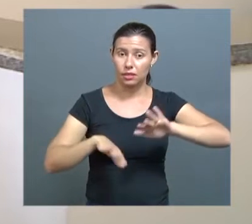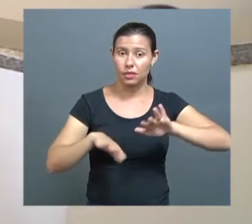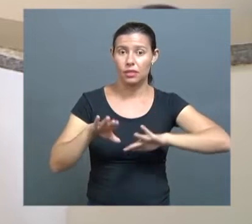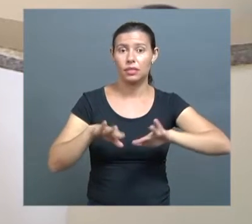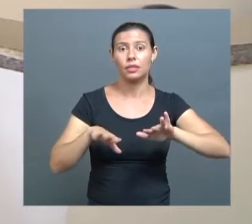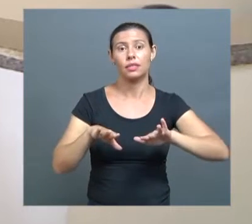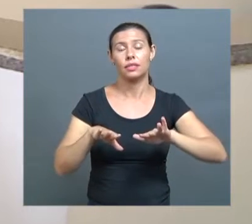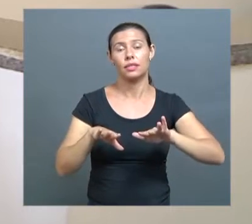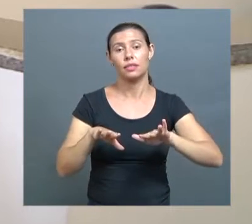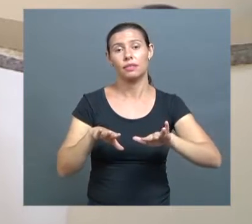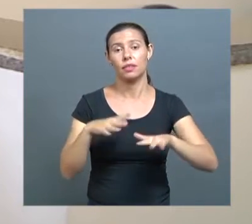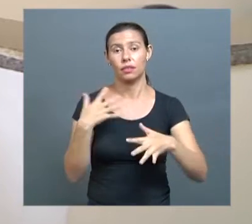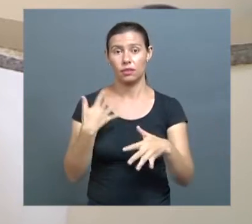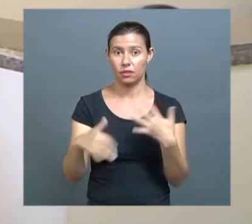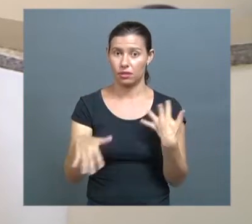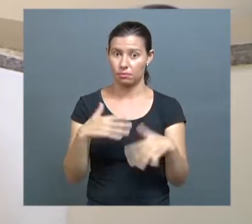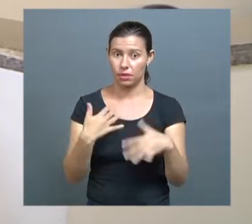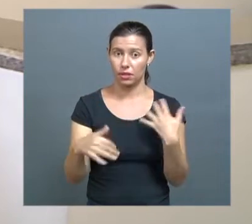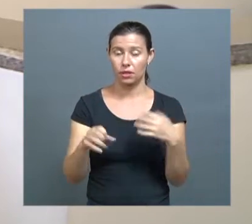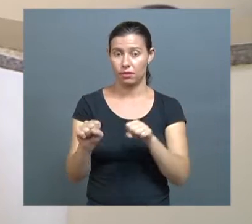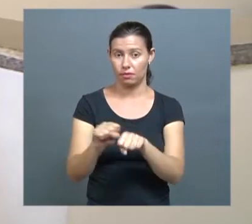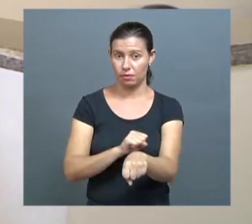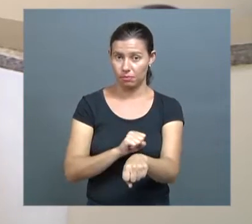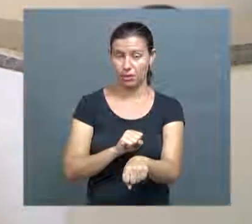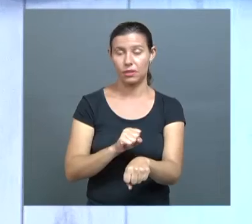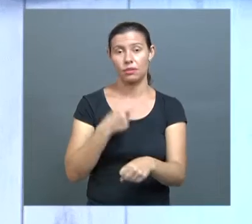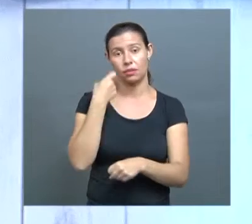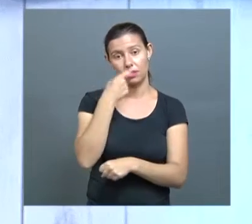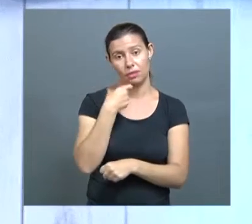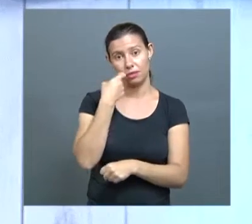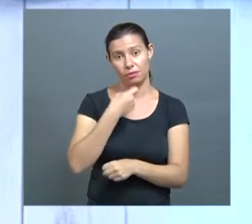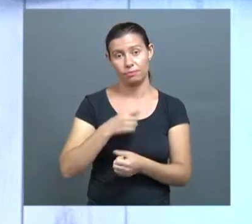situação que vai comprometer a nossa formação enquanto cirurgião dentista.